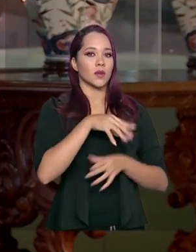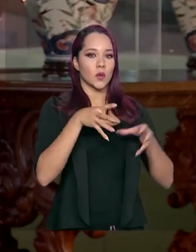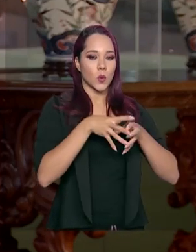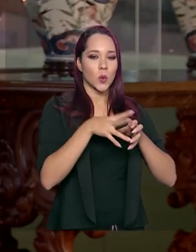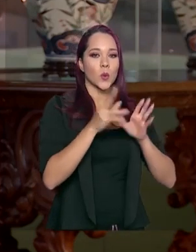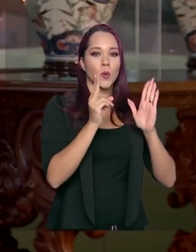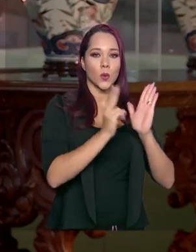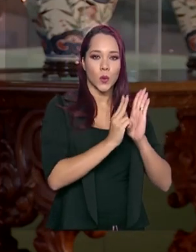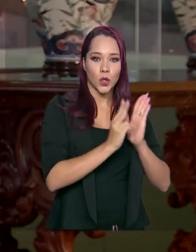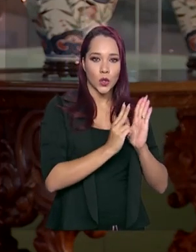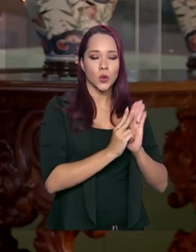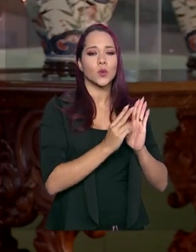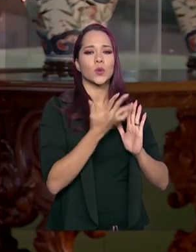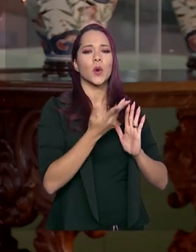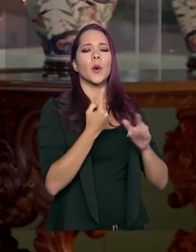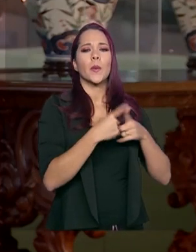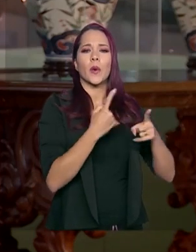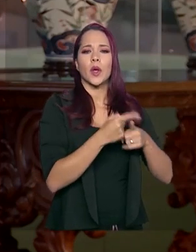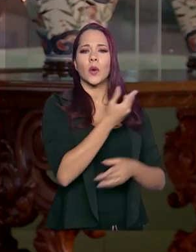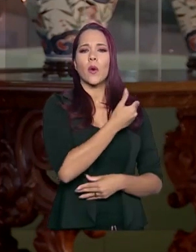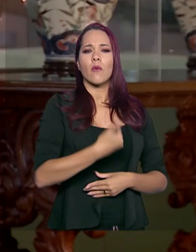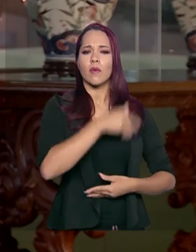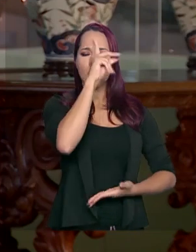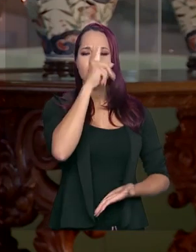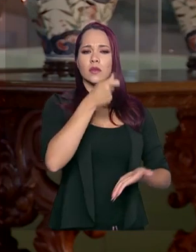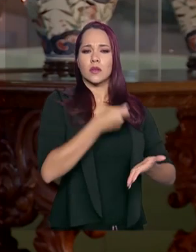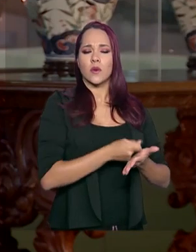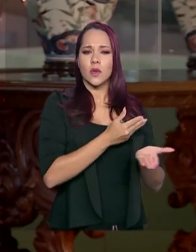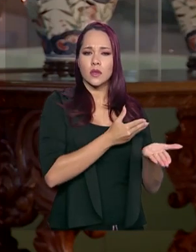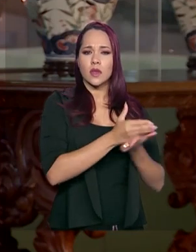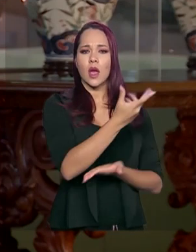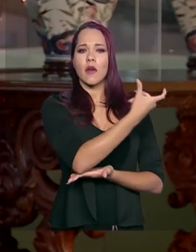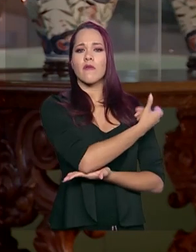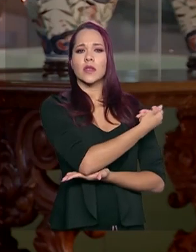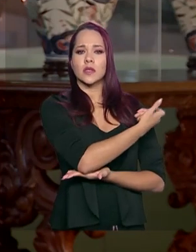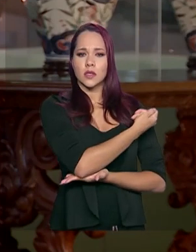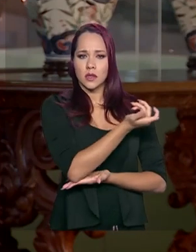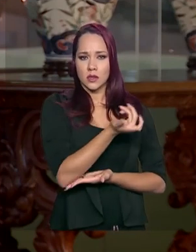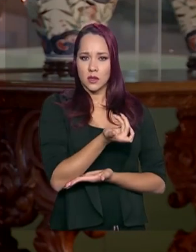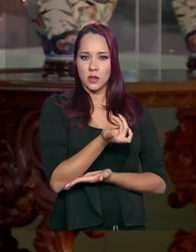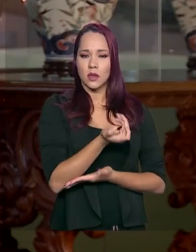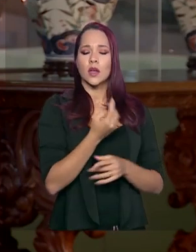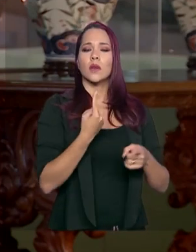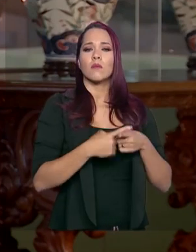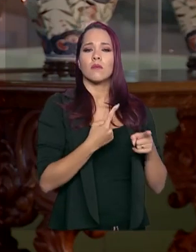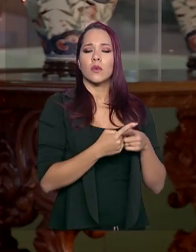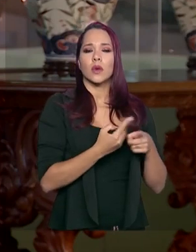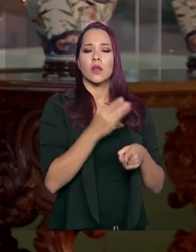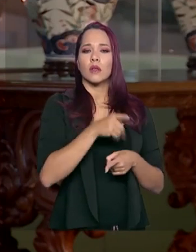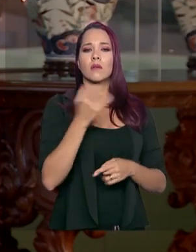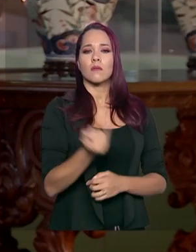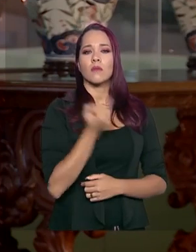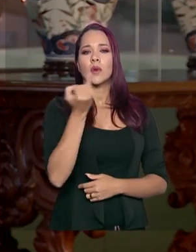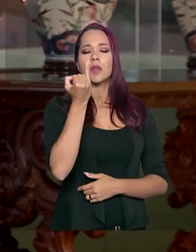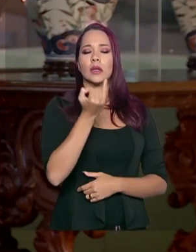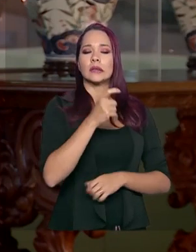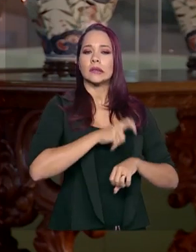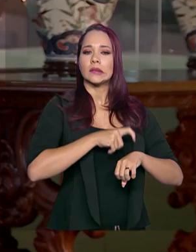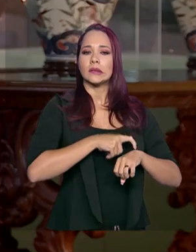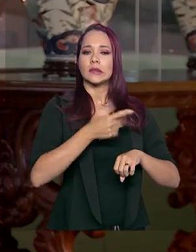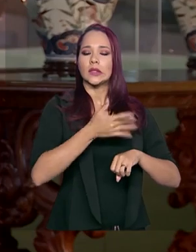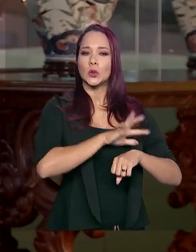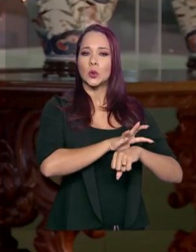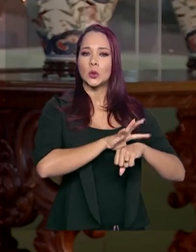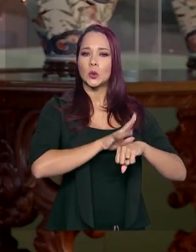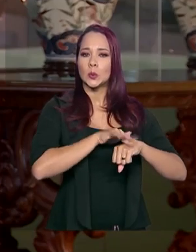indígenas. Por que o governo decidiu iniciar essa vacinação? E por que ela é importante nesse momento de